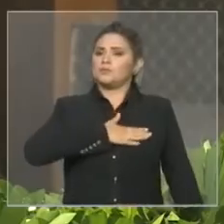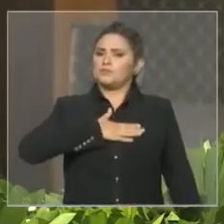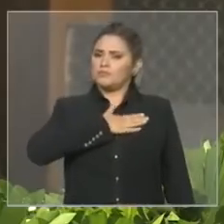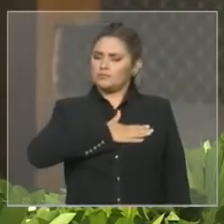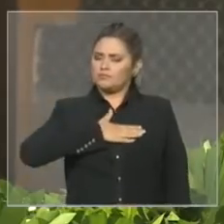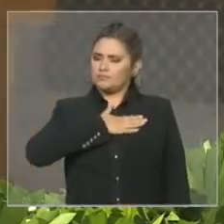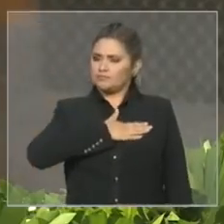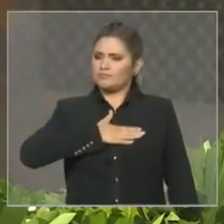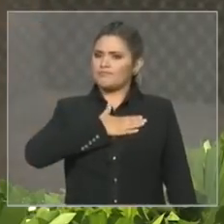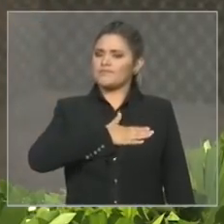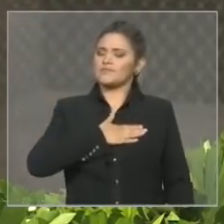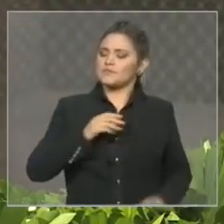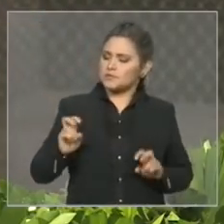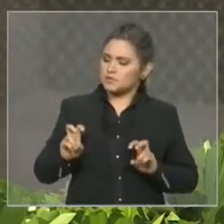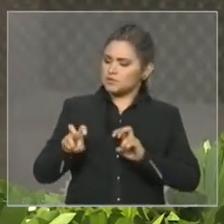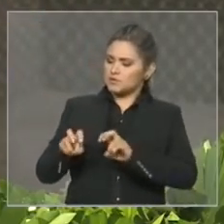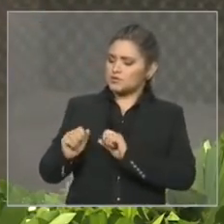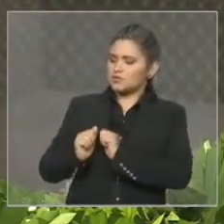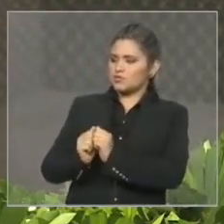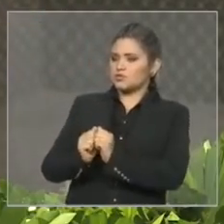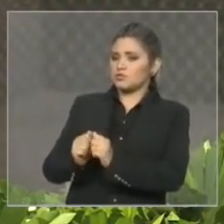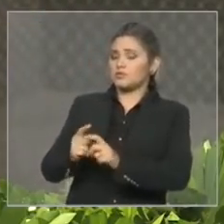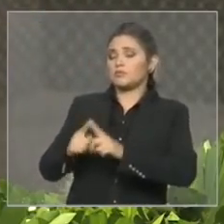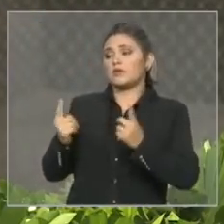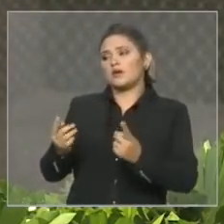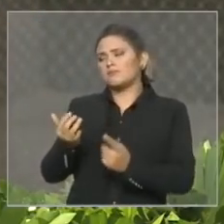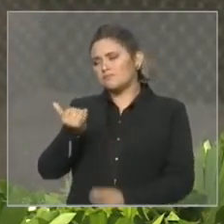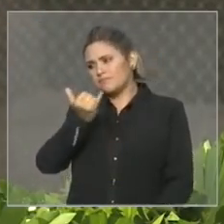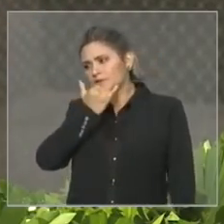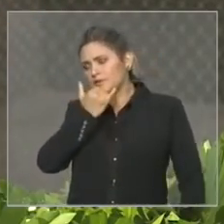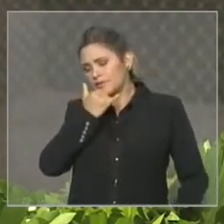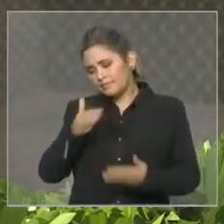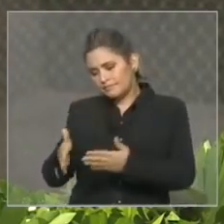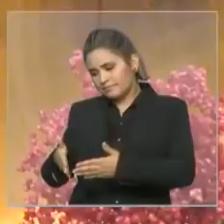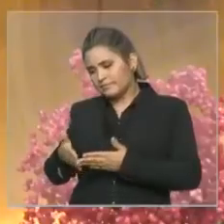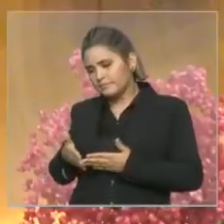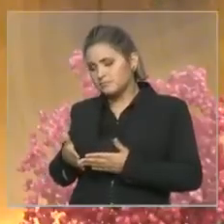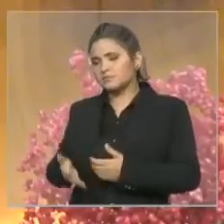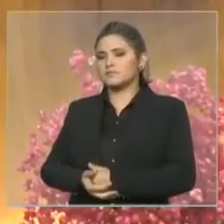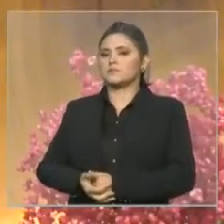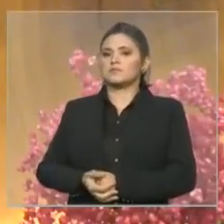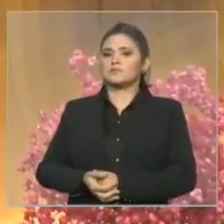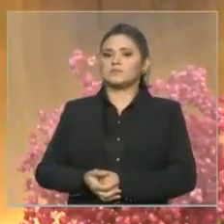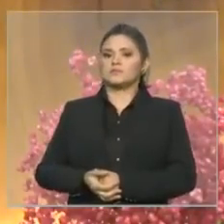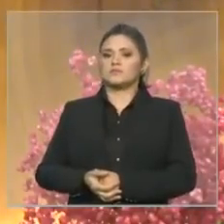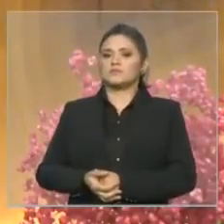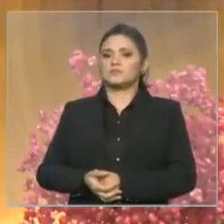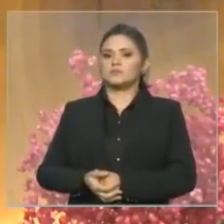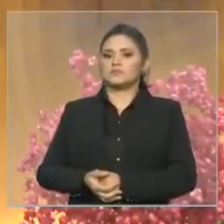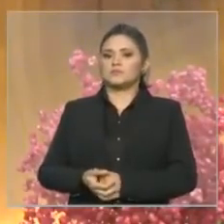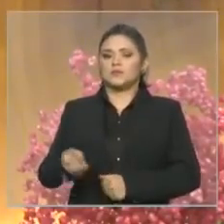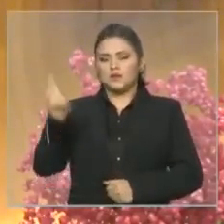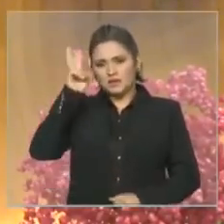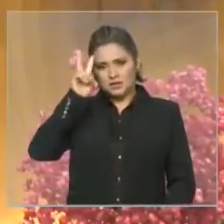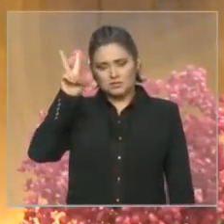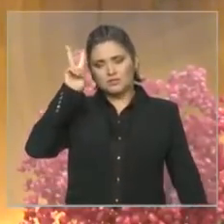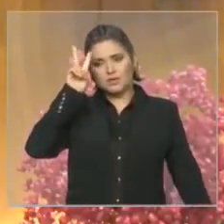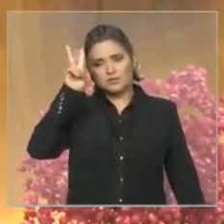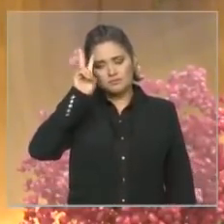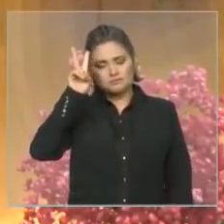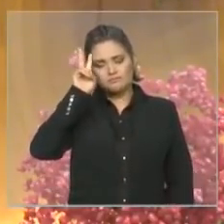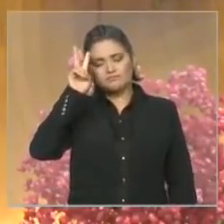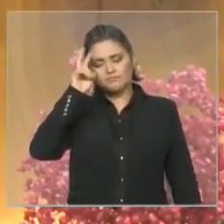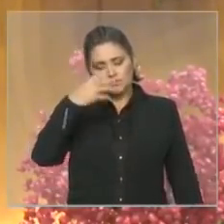presidente Otelino. Mas peço a sua permissão para dizer que a minha memória sente